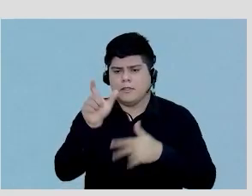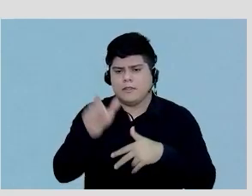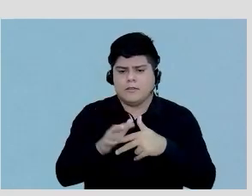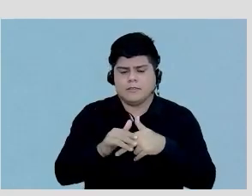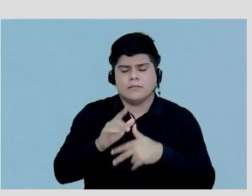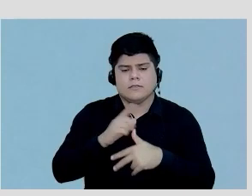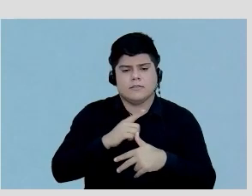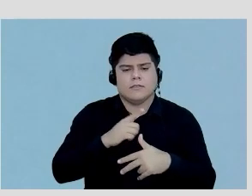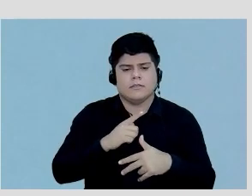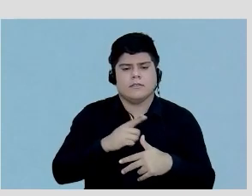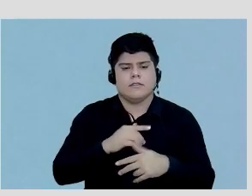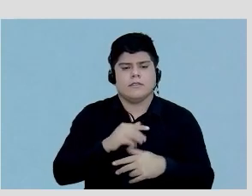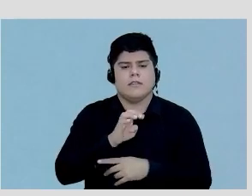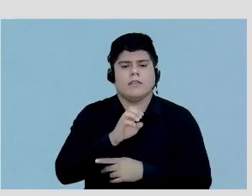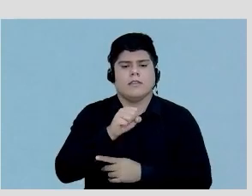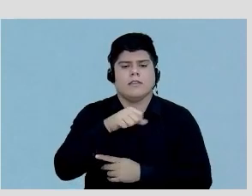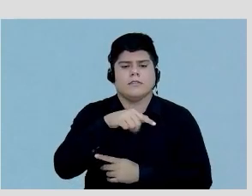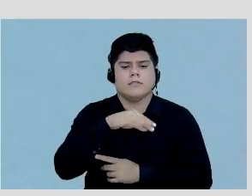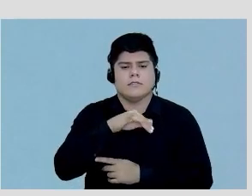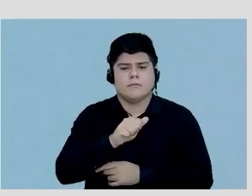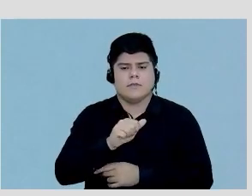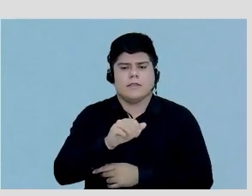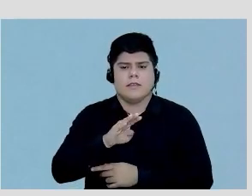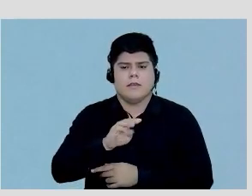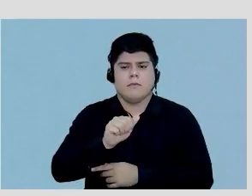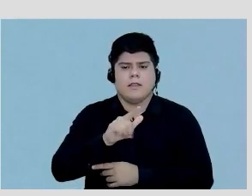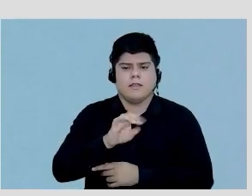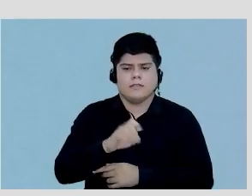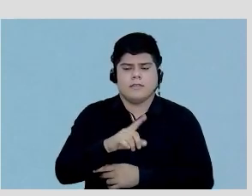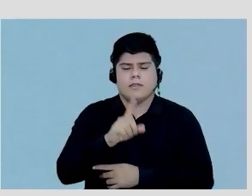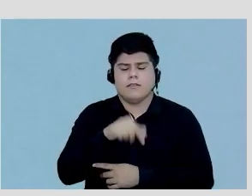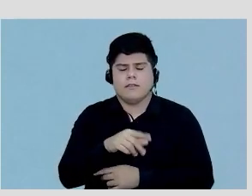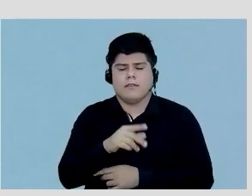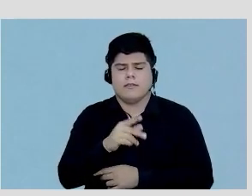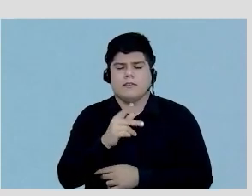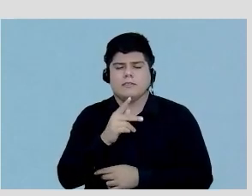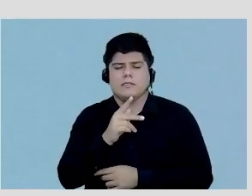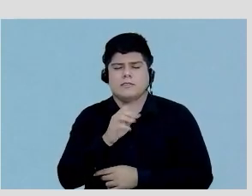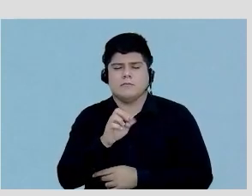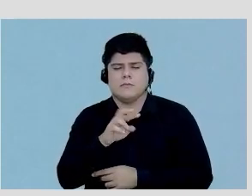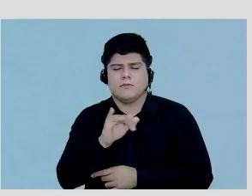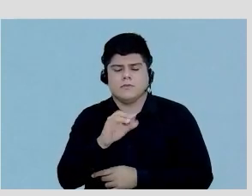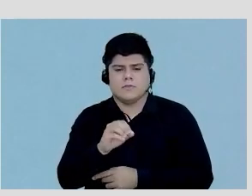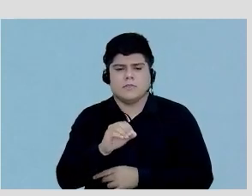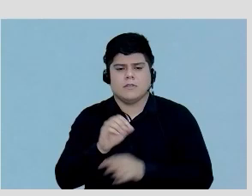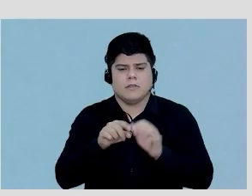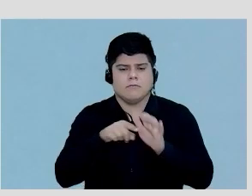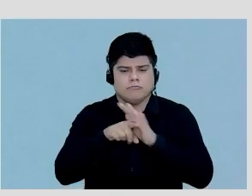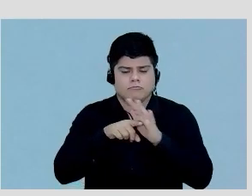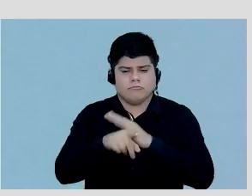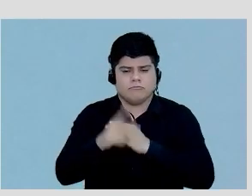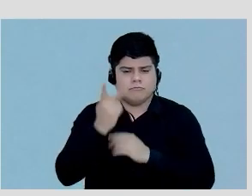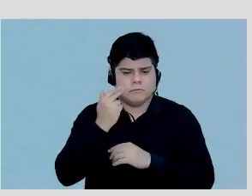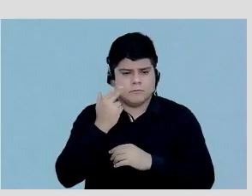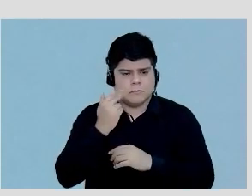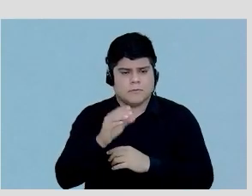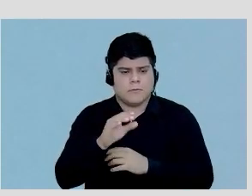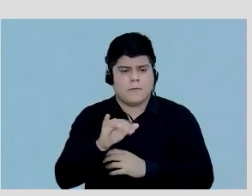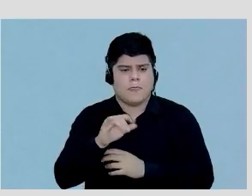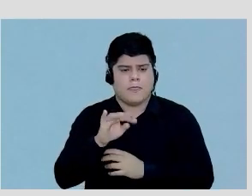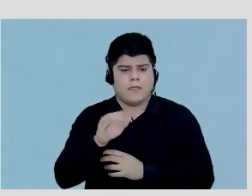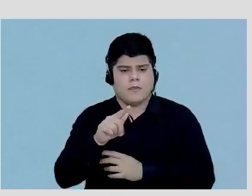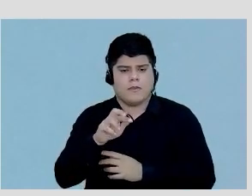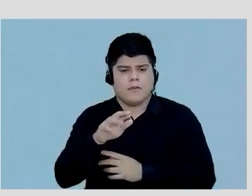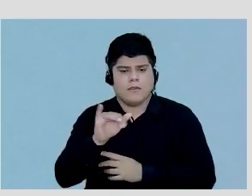sofre da isquemia balanceada em que você tem uma imagem perfusional da sentinografia normal, mas que por conta